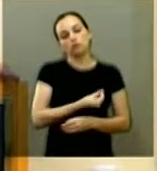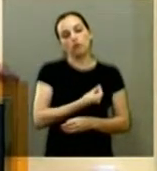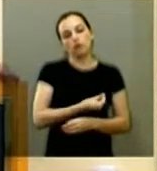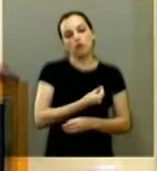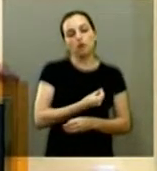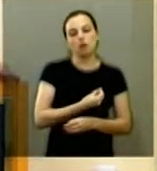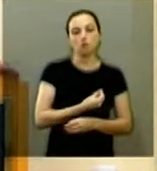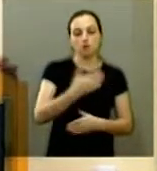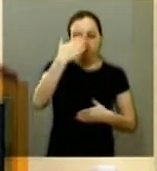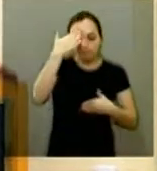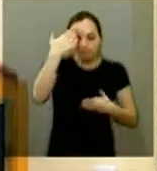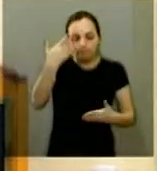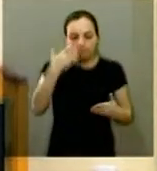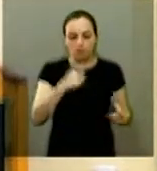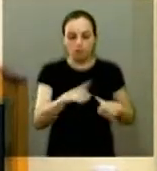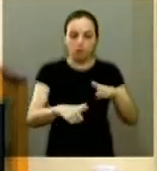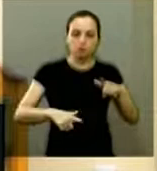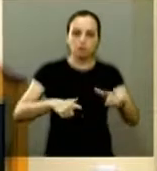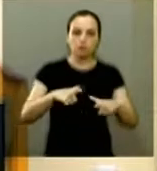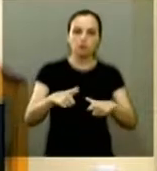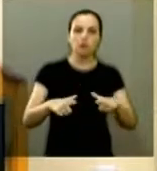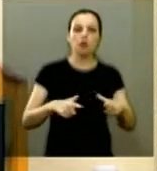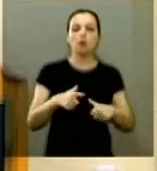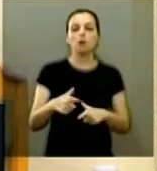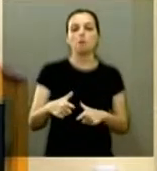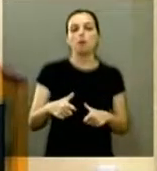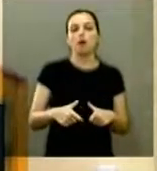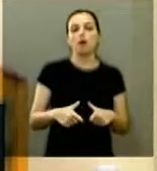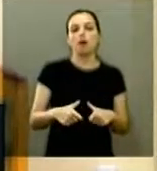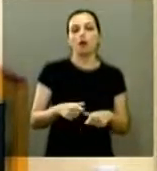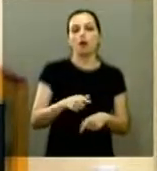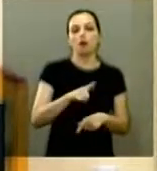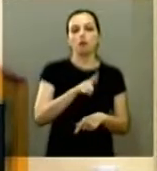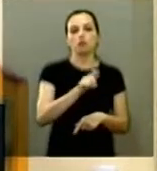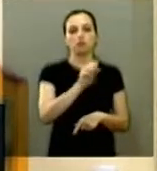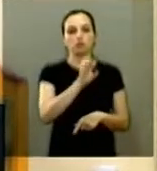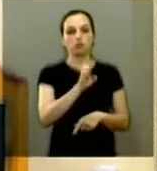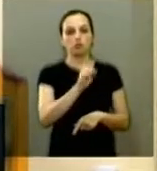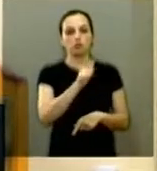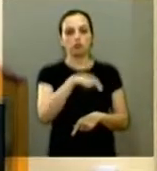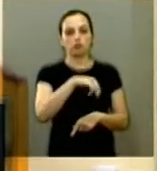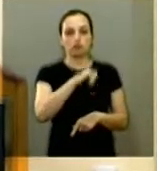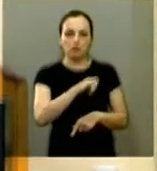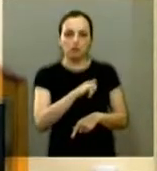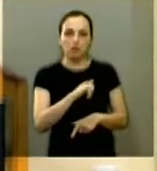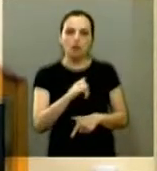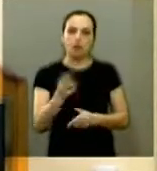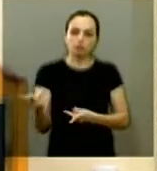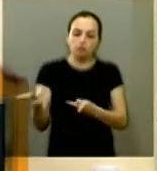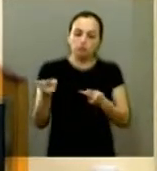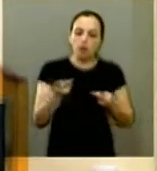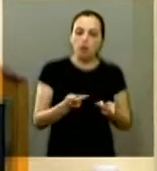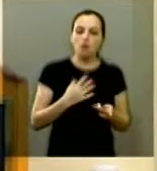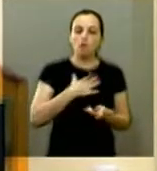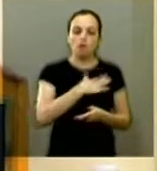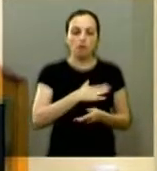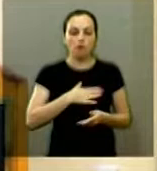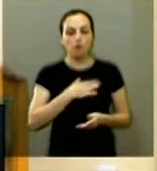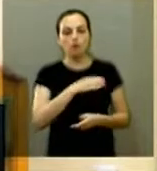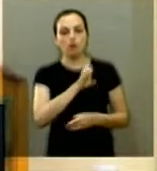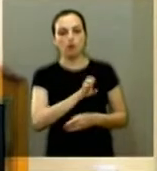Jane fez suprindo a falta da Edna das boas vindas a Edna Martins